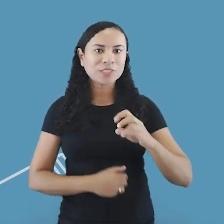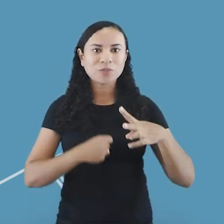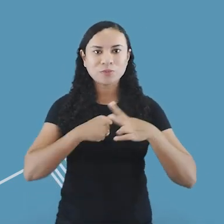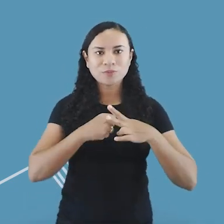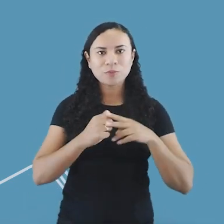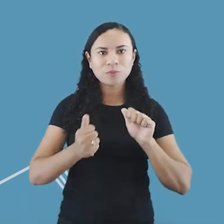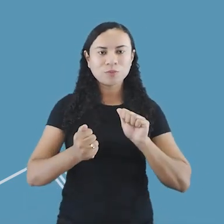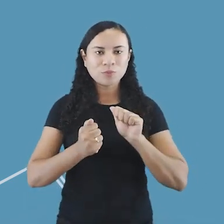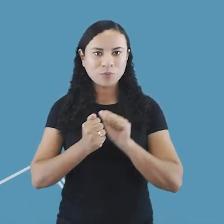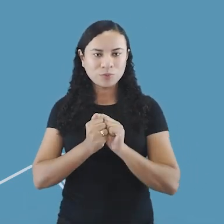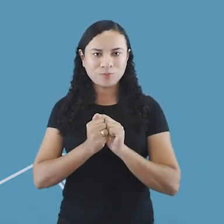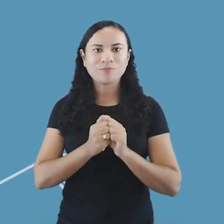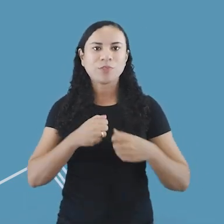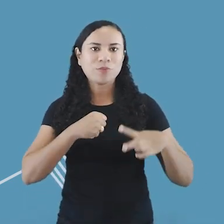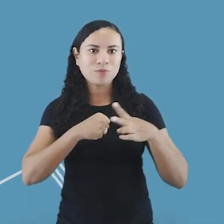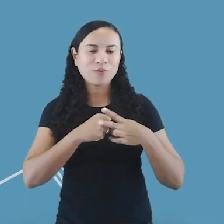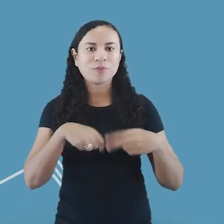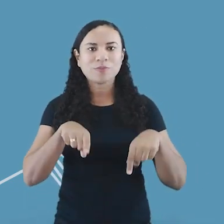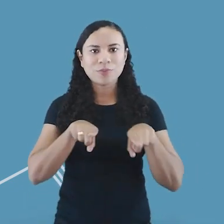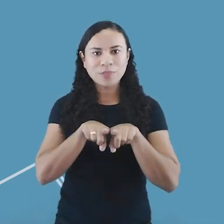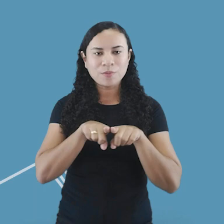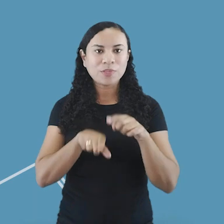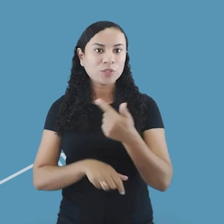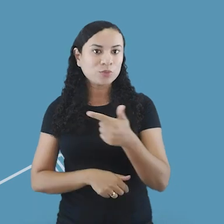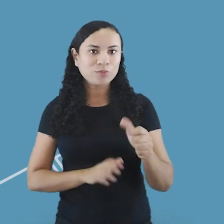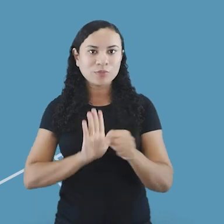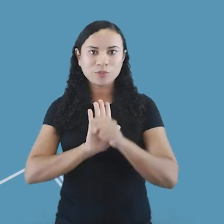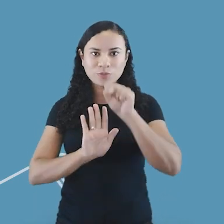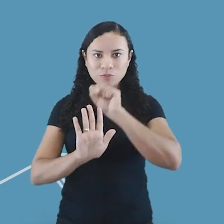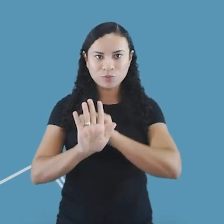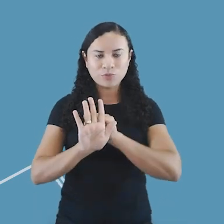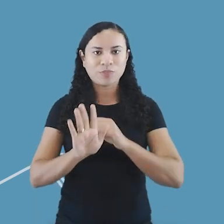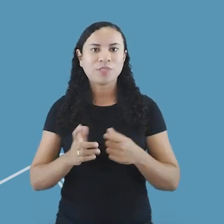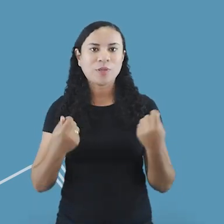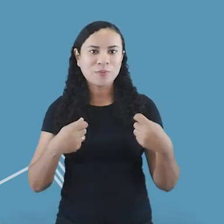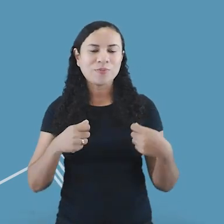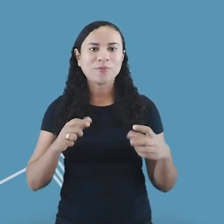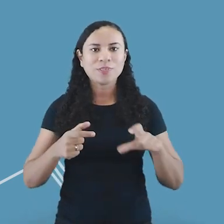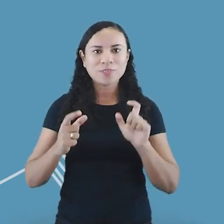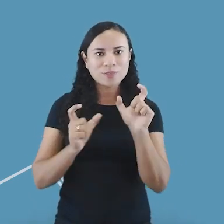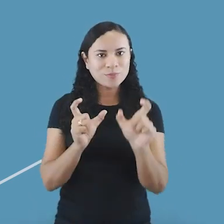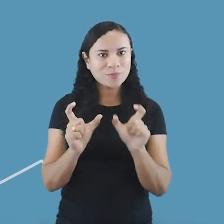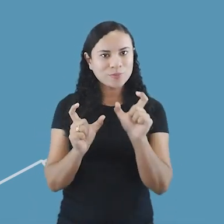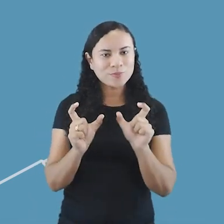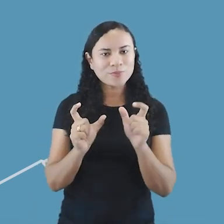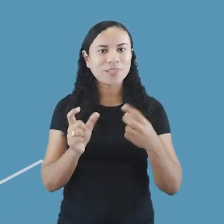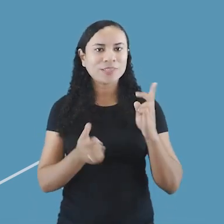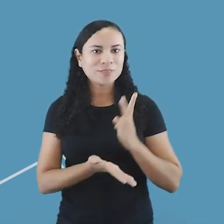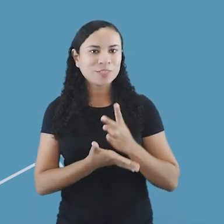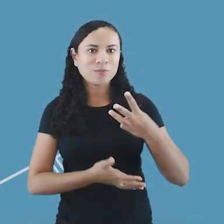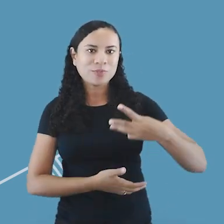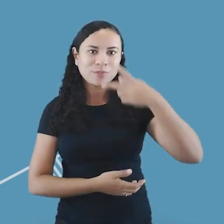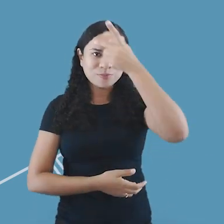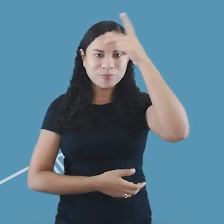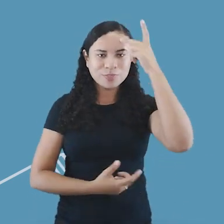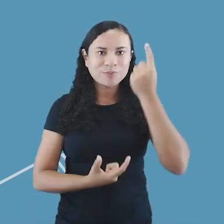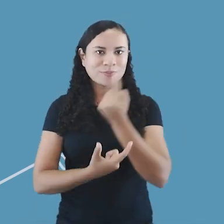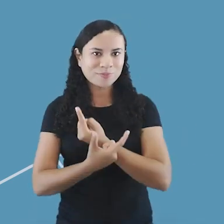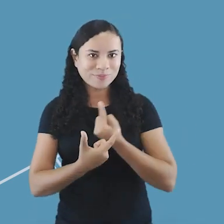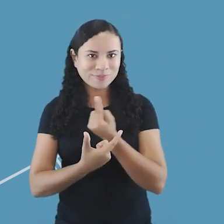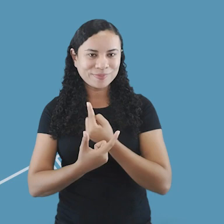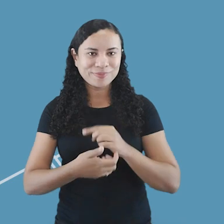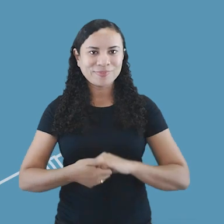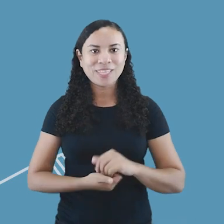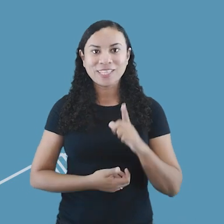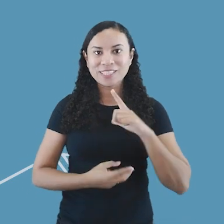como um verbo impessoal sem sujeito, devendo assim ser conjugado sempre na terceira pessoa do singular. Isso